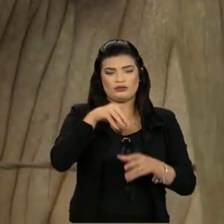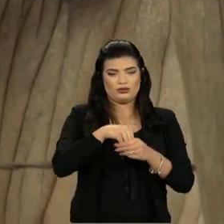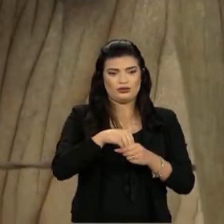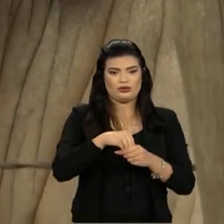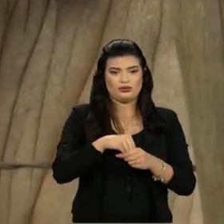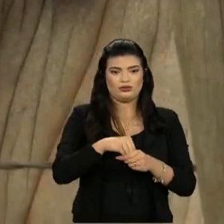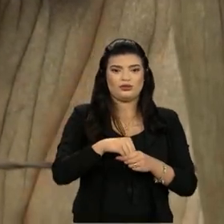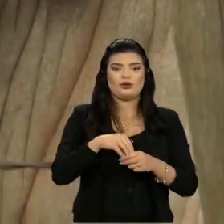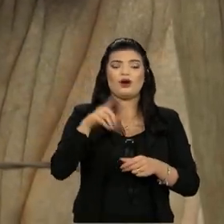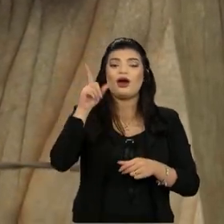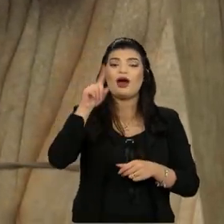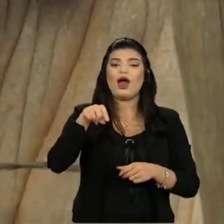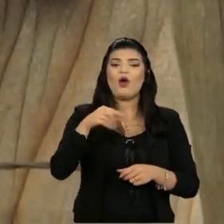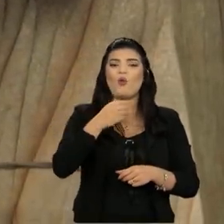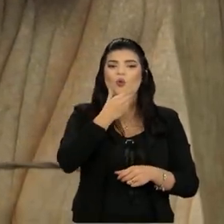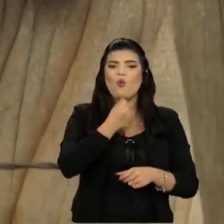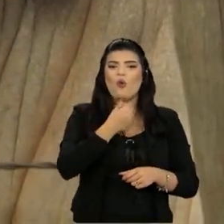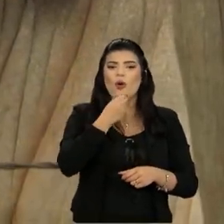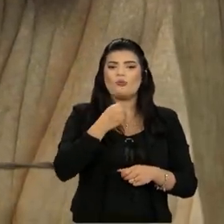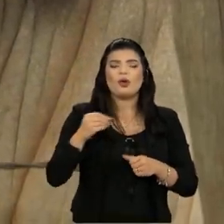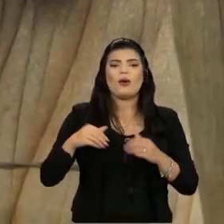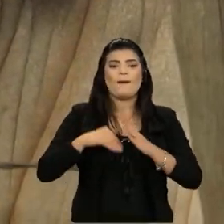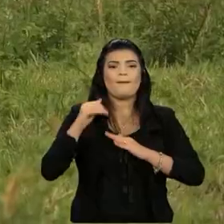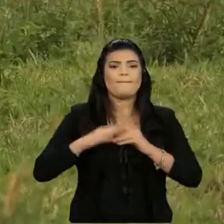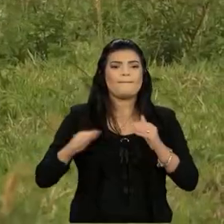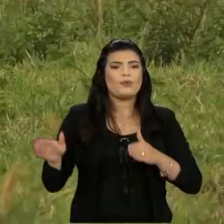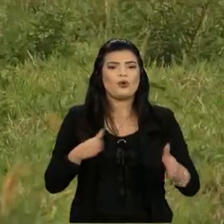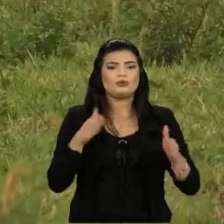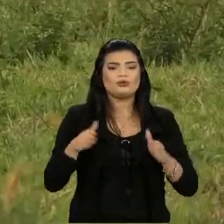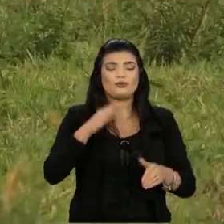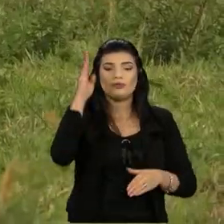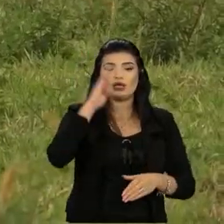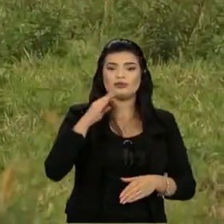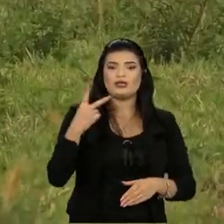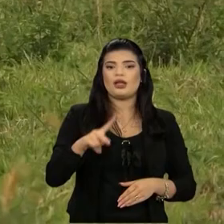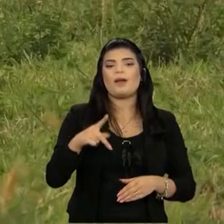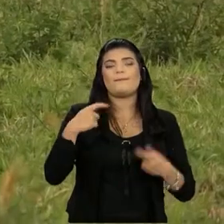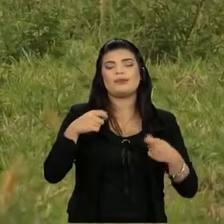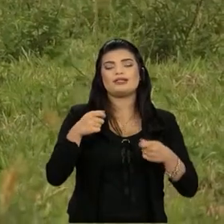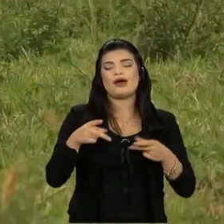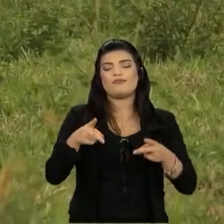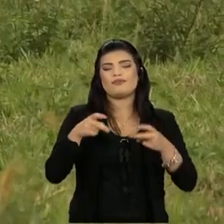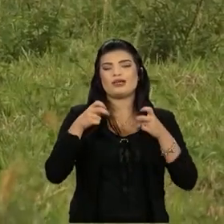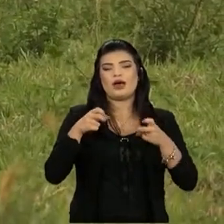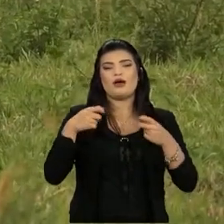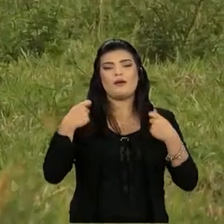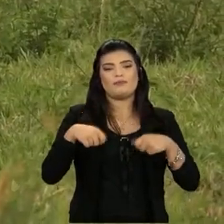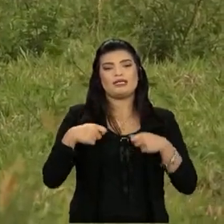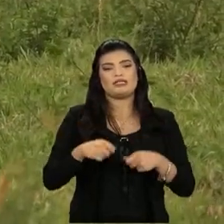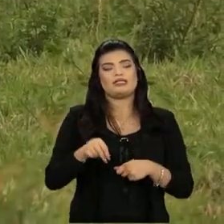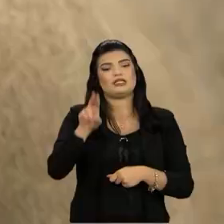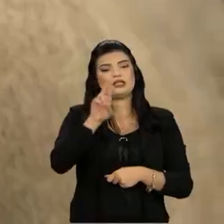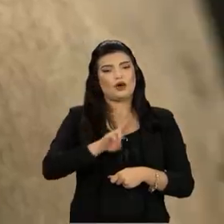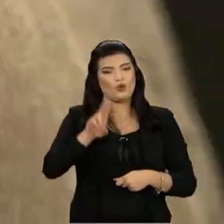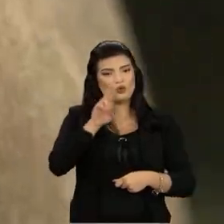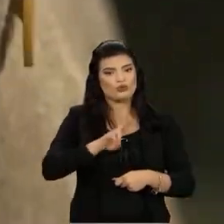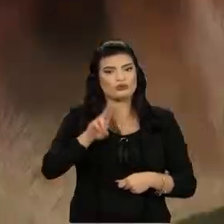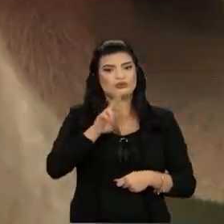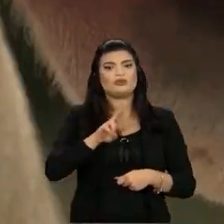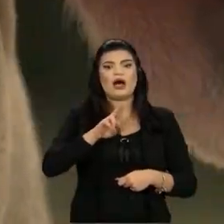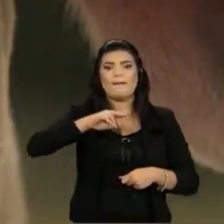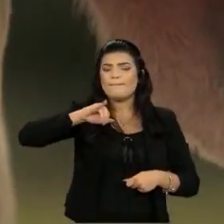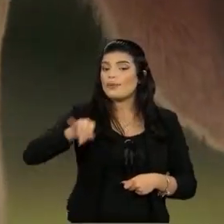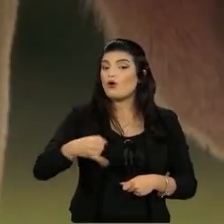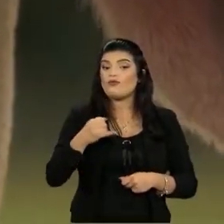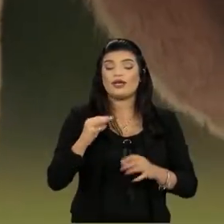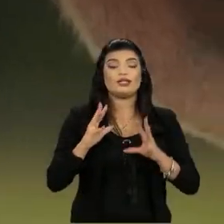o macho, porque assim, o produtor brasileiro aprendeu que ele tem que explorar a carcaça. Então esse é um caminho sem volta. que encher. Tem encher, tem que aproveitar.